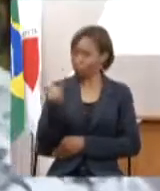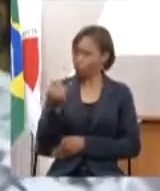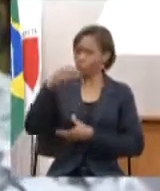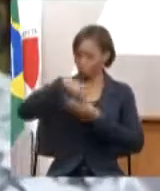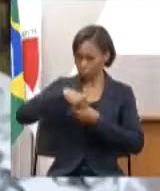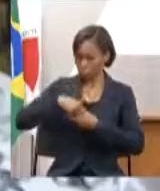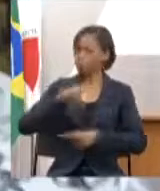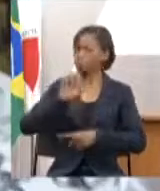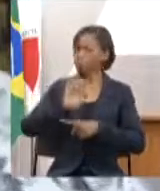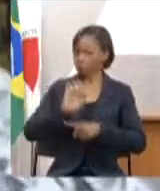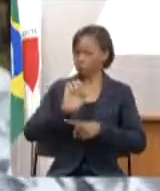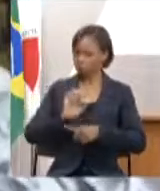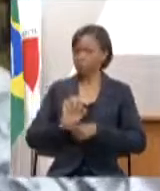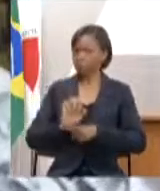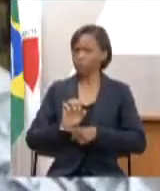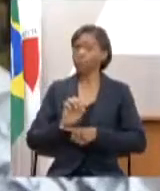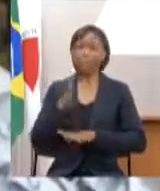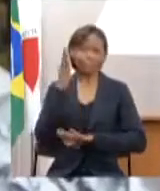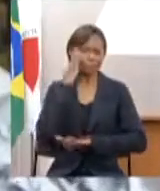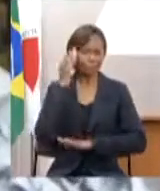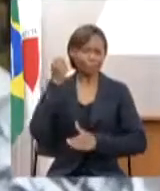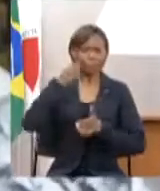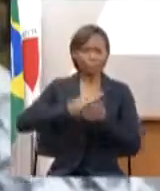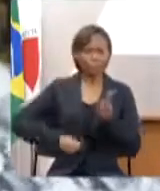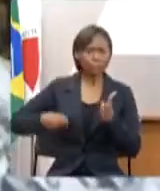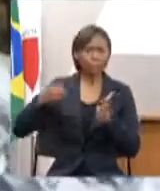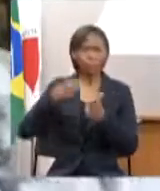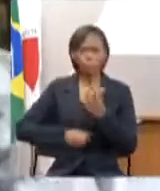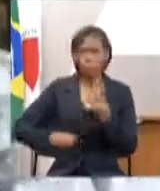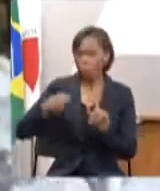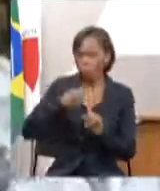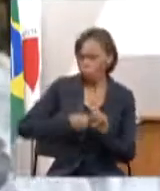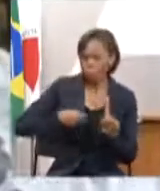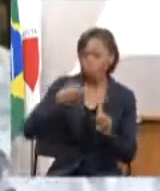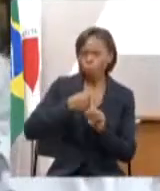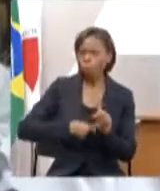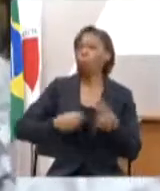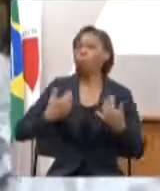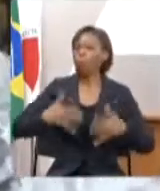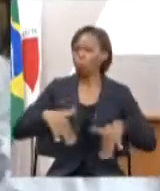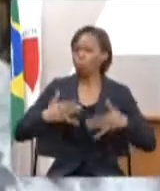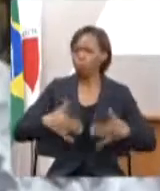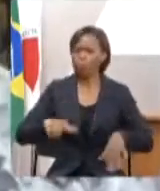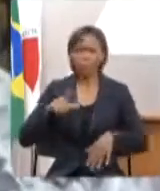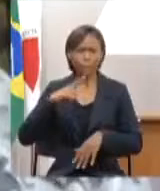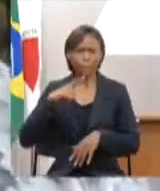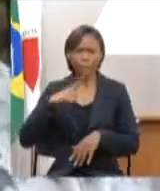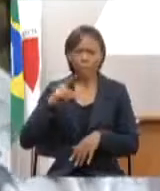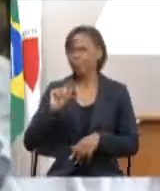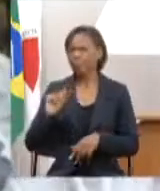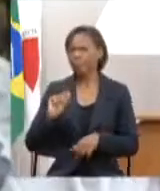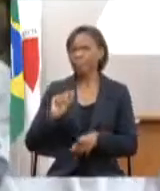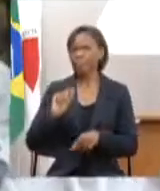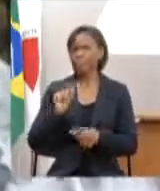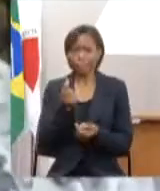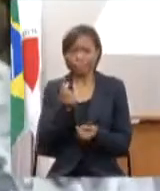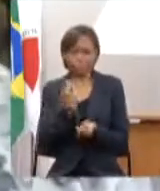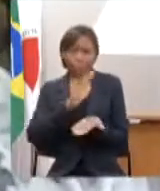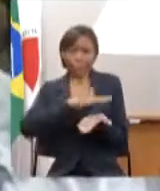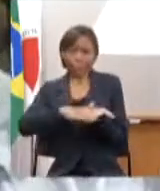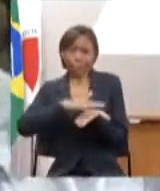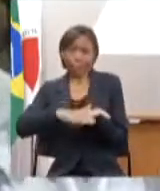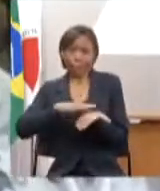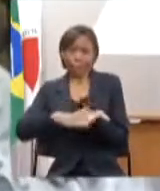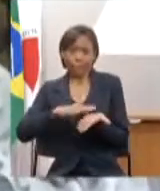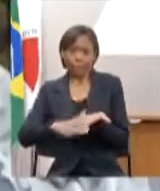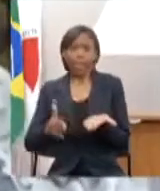sabemos das lutas enfrentadas para que esse recurso de alguma forma e que gera renda que gera